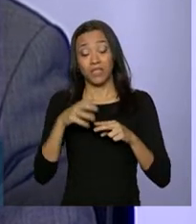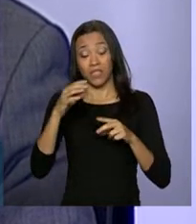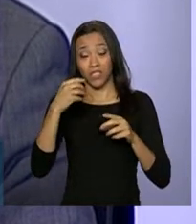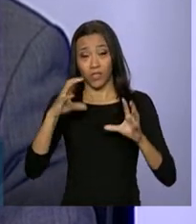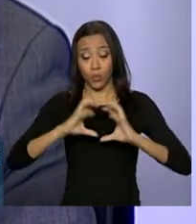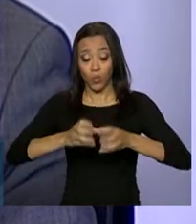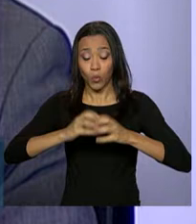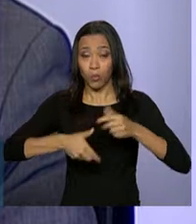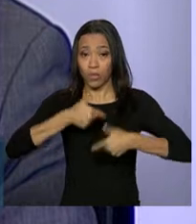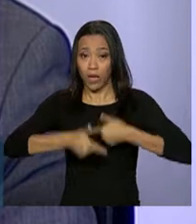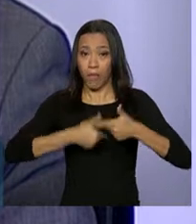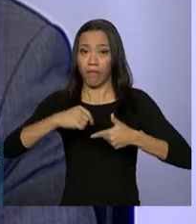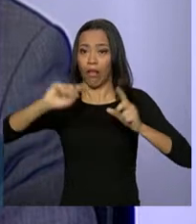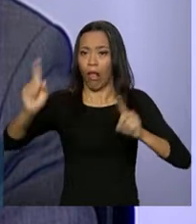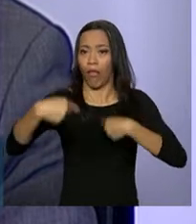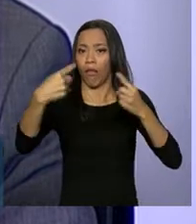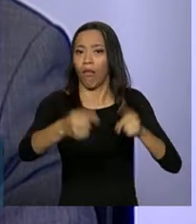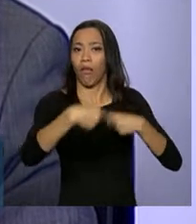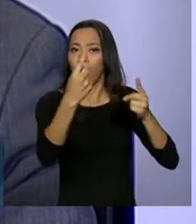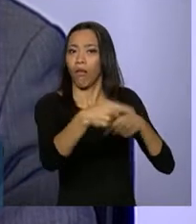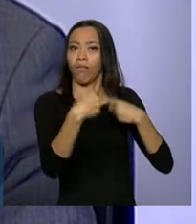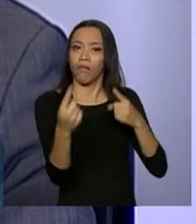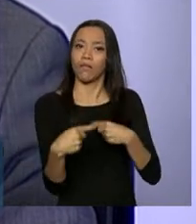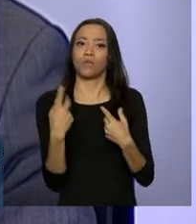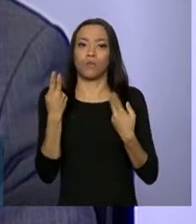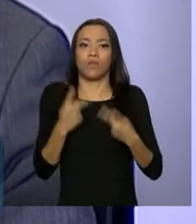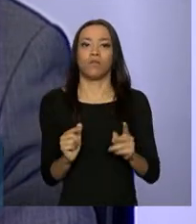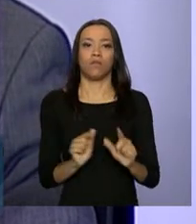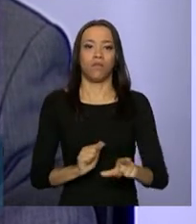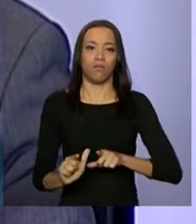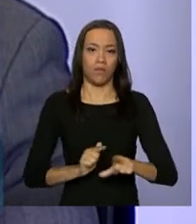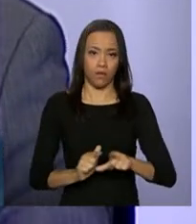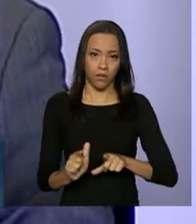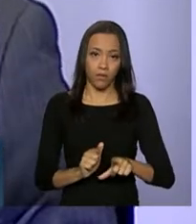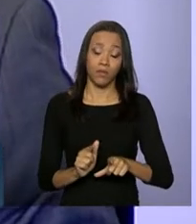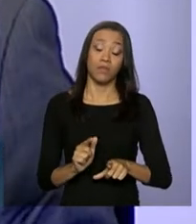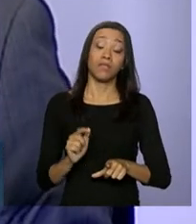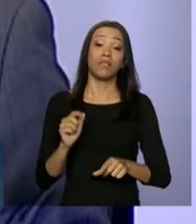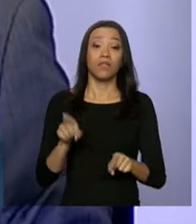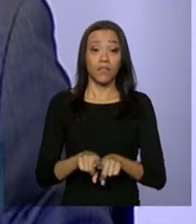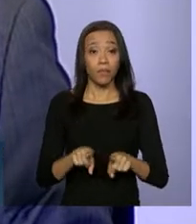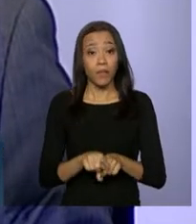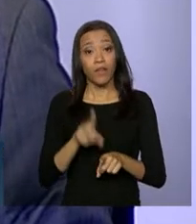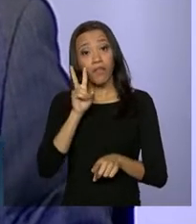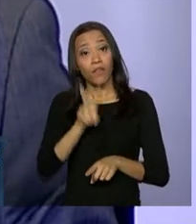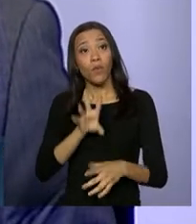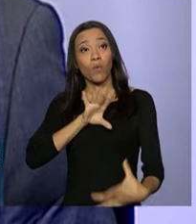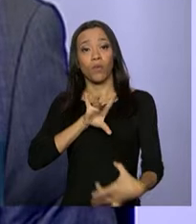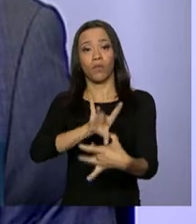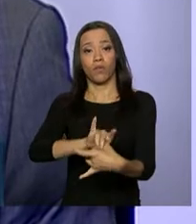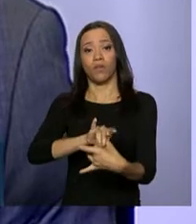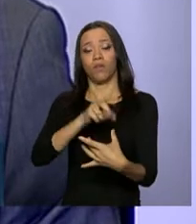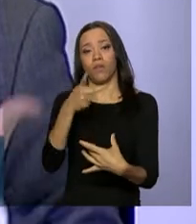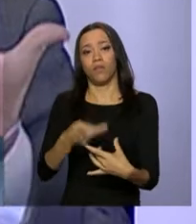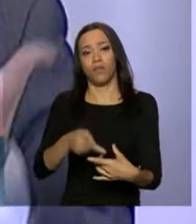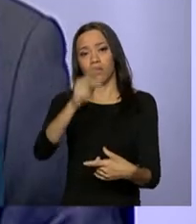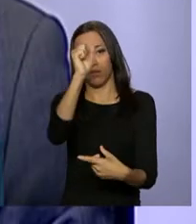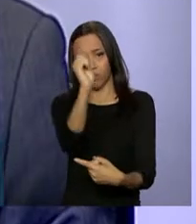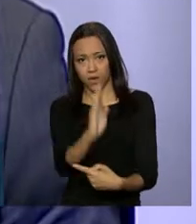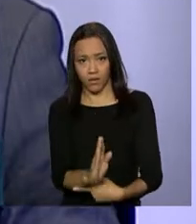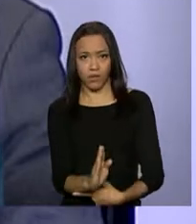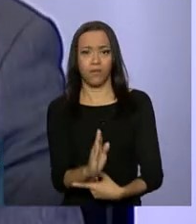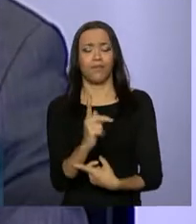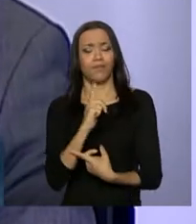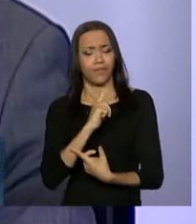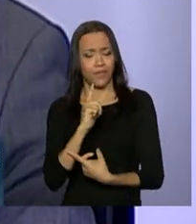conceituação hoje vigente do trabalho análogo ao de escravo, segundo a realidade brasileira. A realidade do nosso país tem